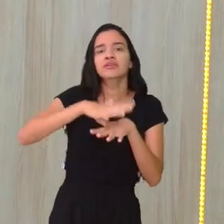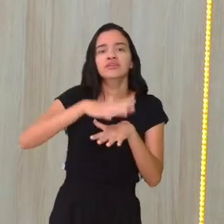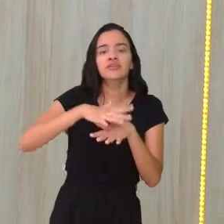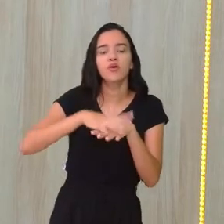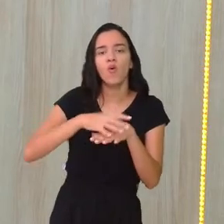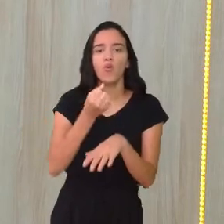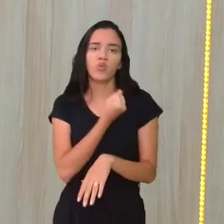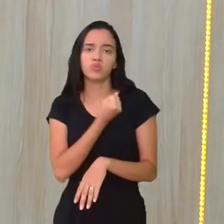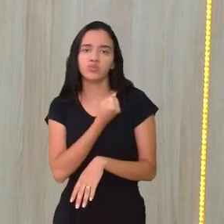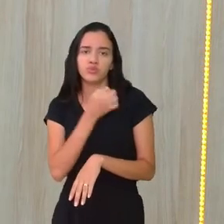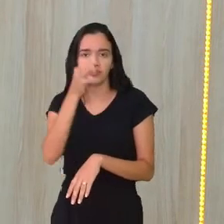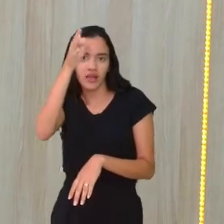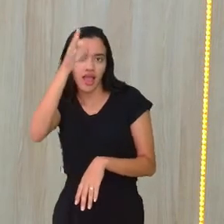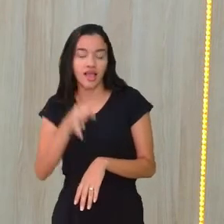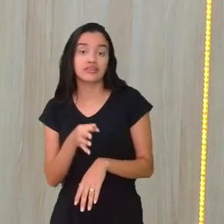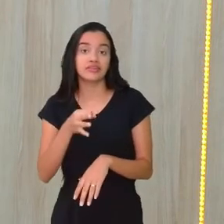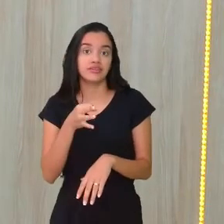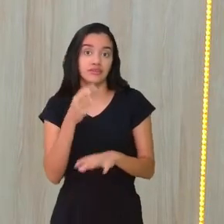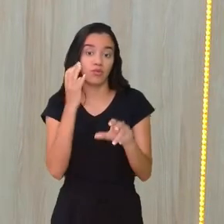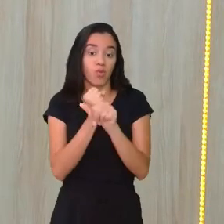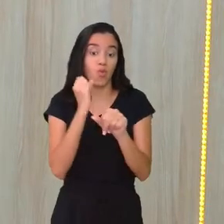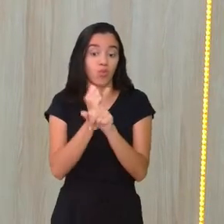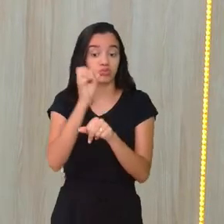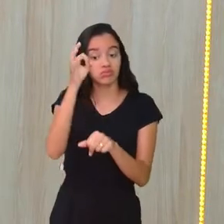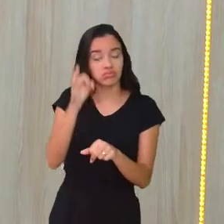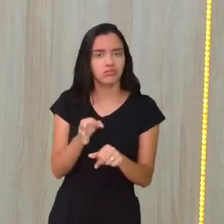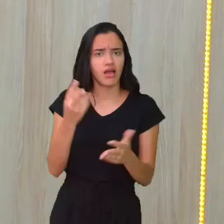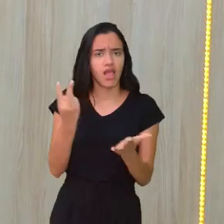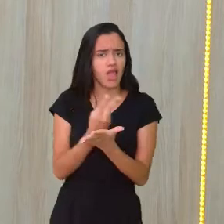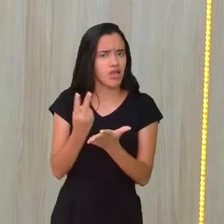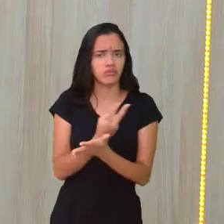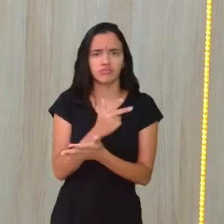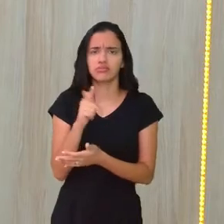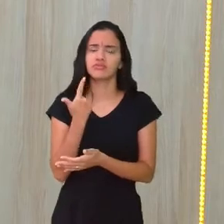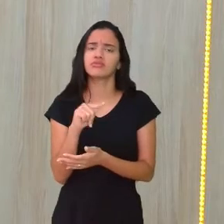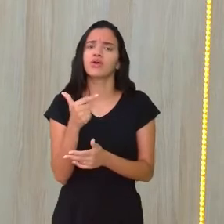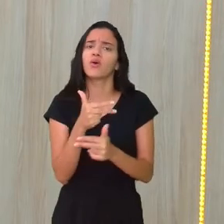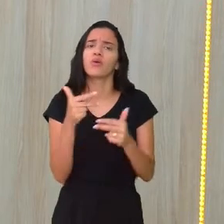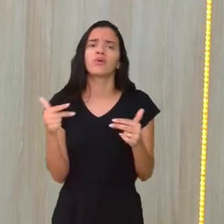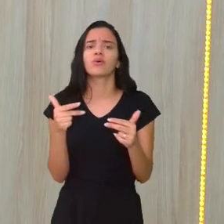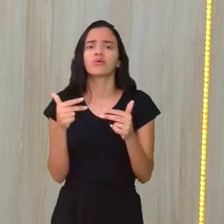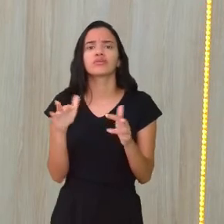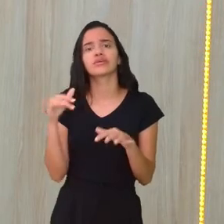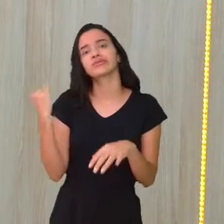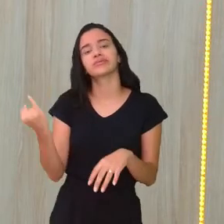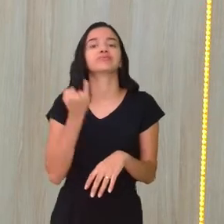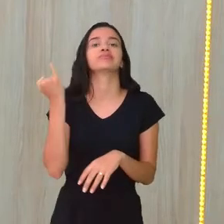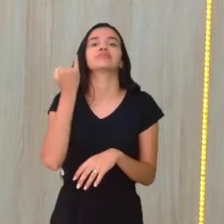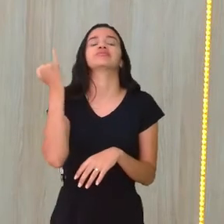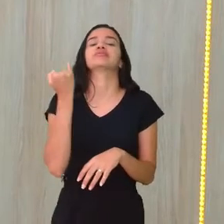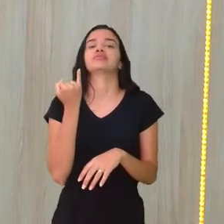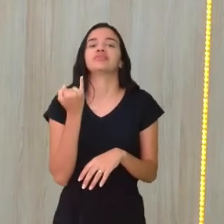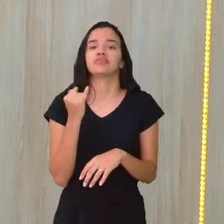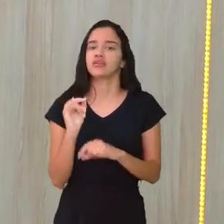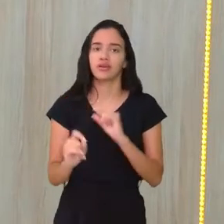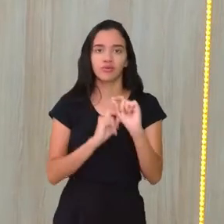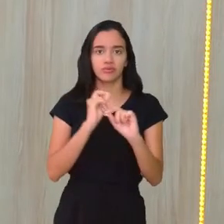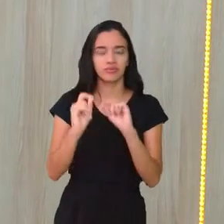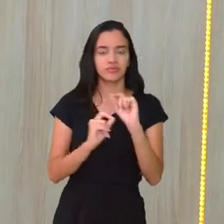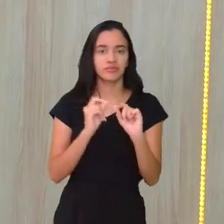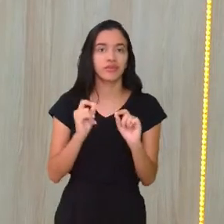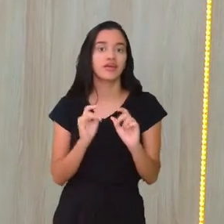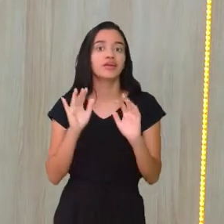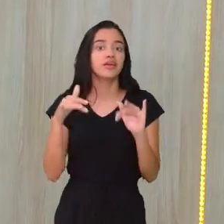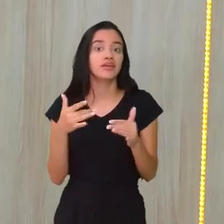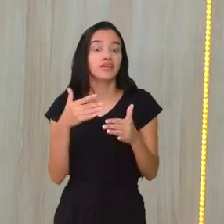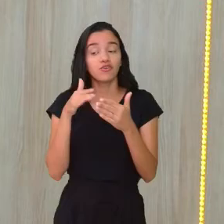tem erros. Mas, outra coisa bem importante na simetria, e aí,